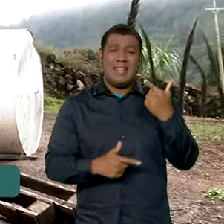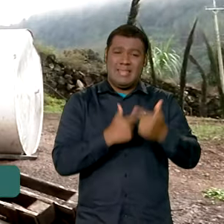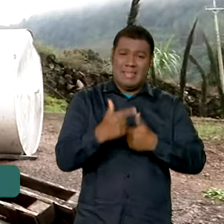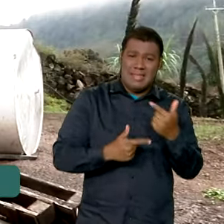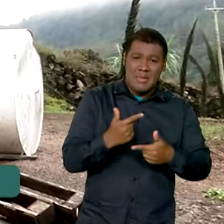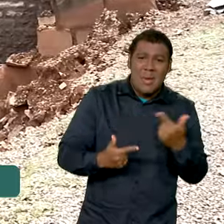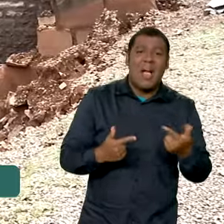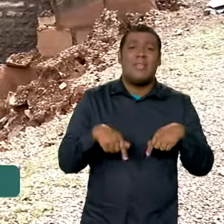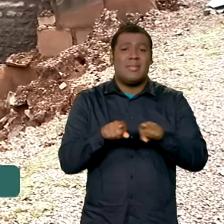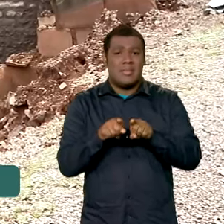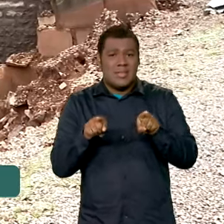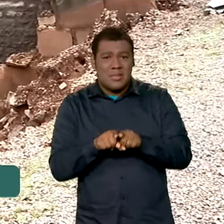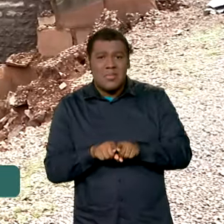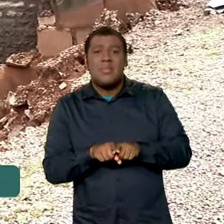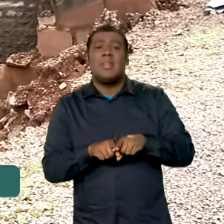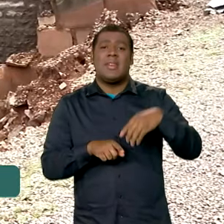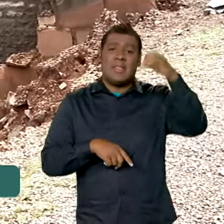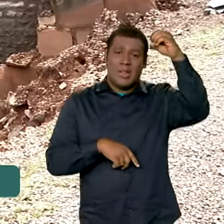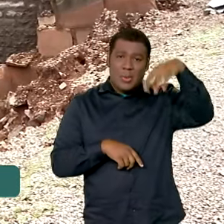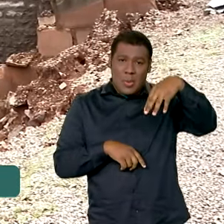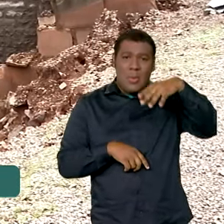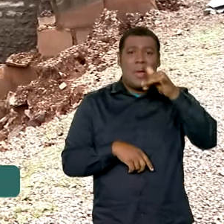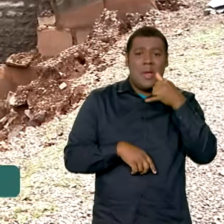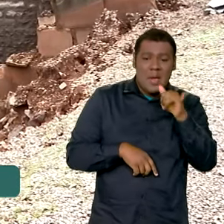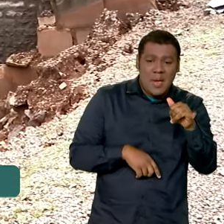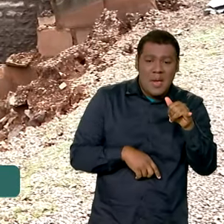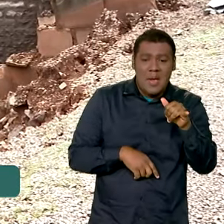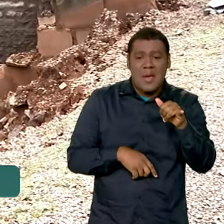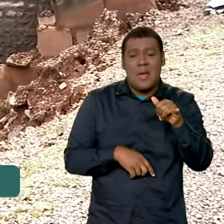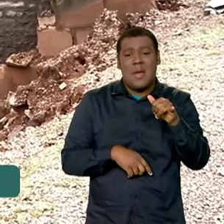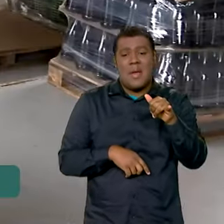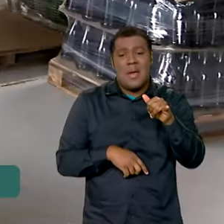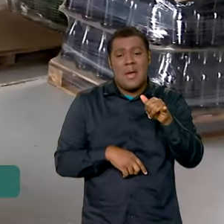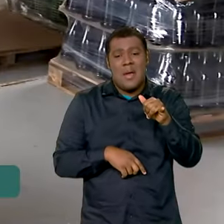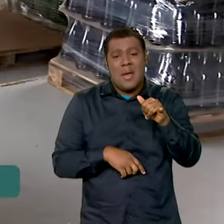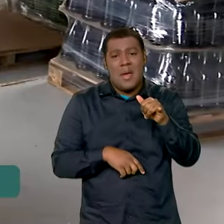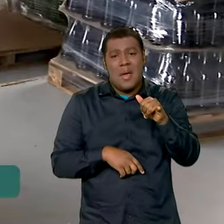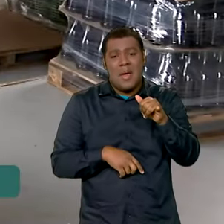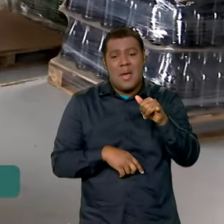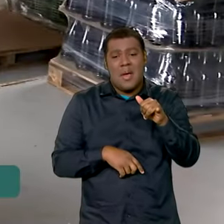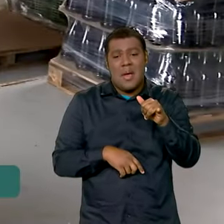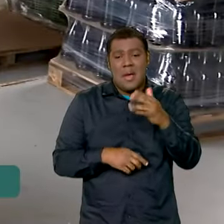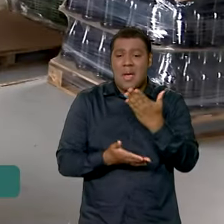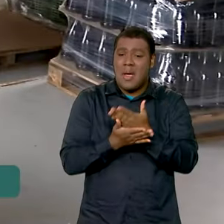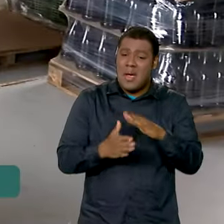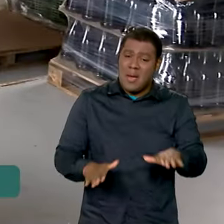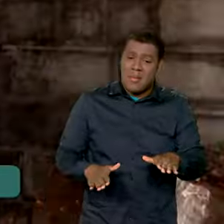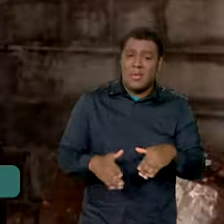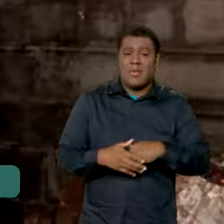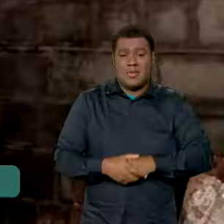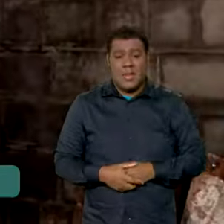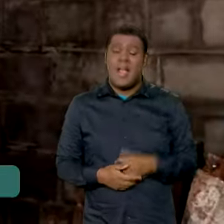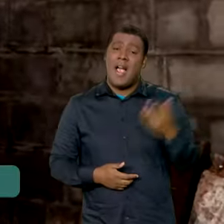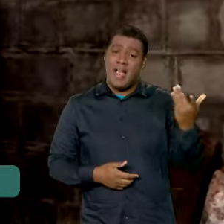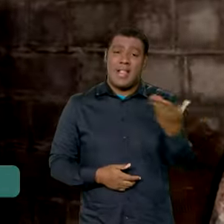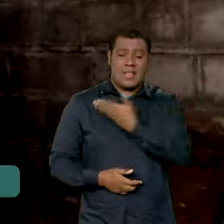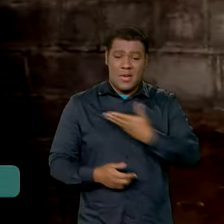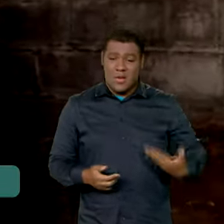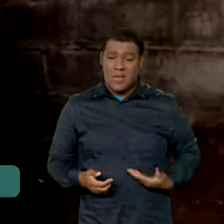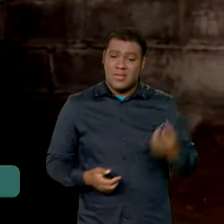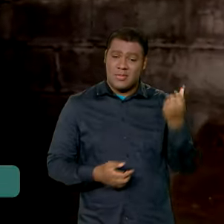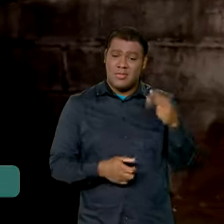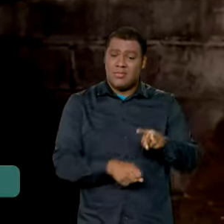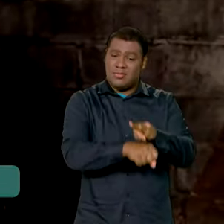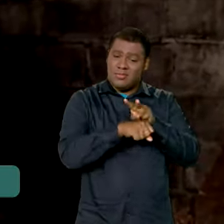elétrica, enfim, que com essa injeção dos recursos facilitou bastante a vida da empresa. É contando com o